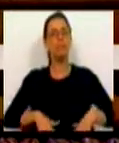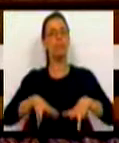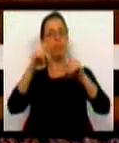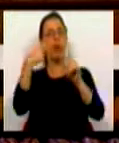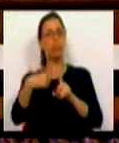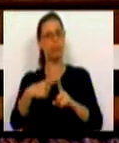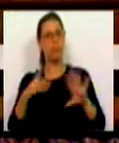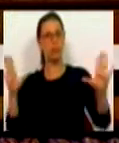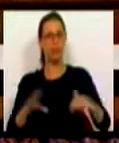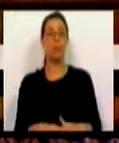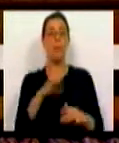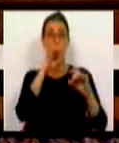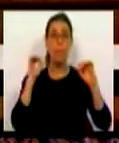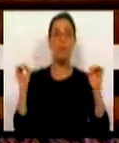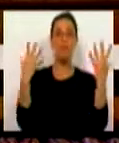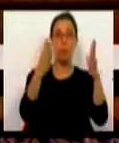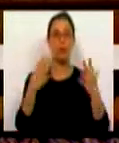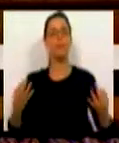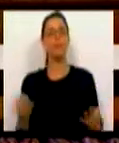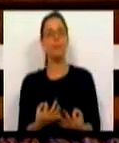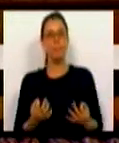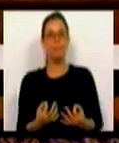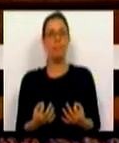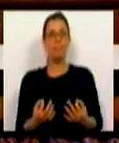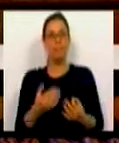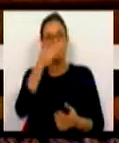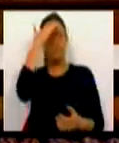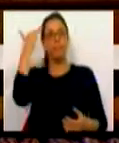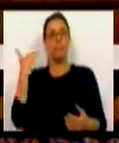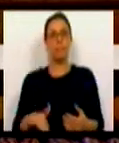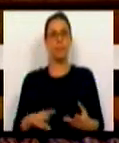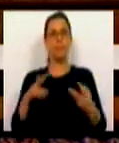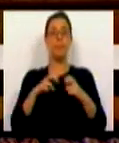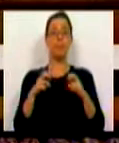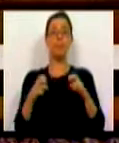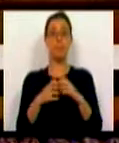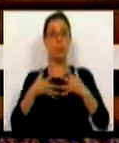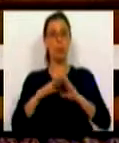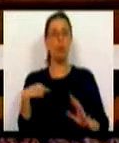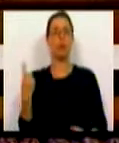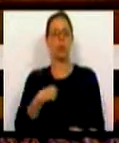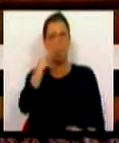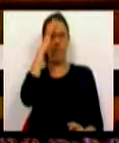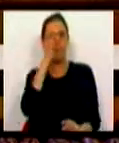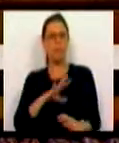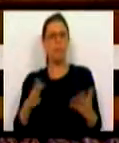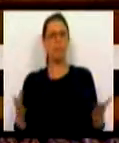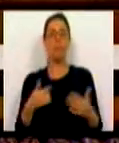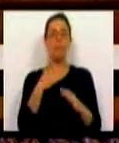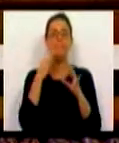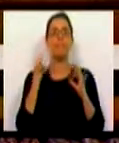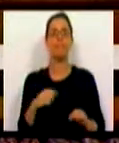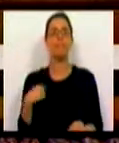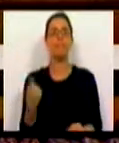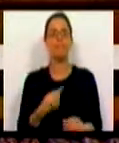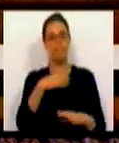positiva. A floresta, apesar das dificuldades e dos problemas estruturais que todos conhecemos, e que estou certo se